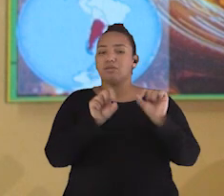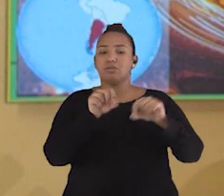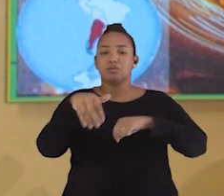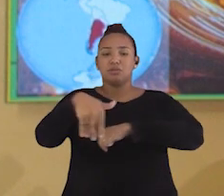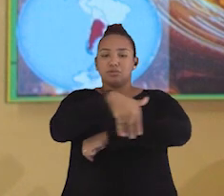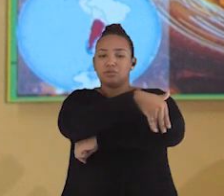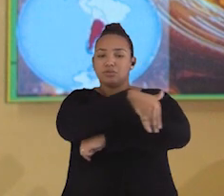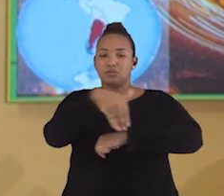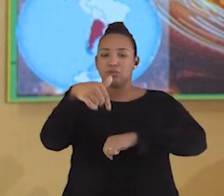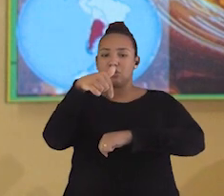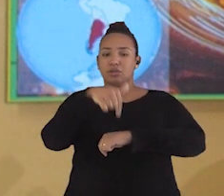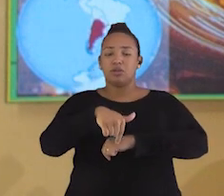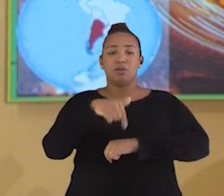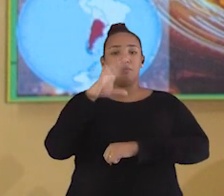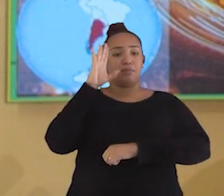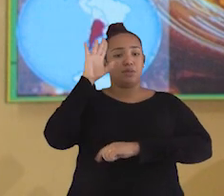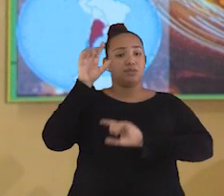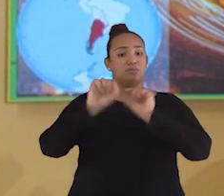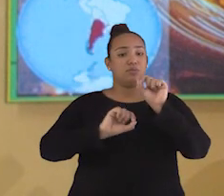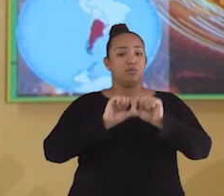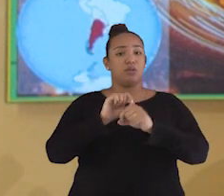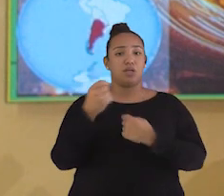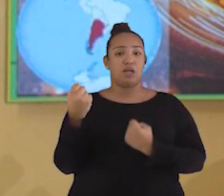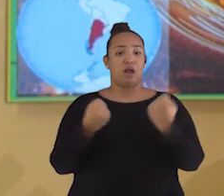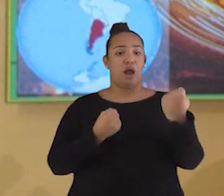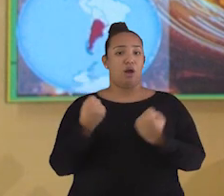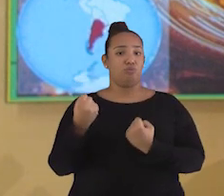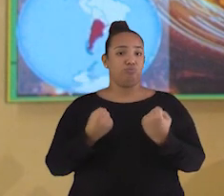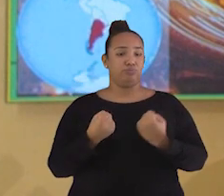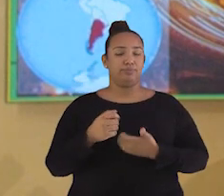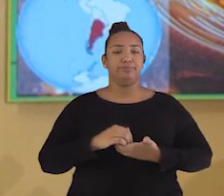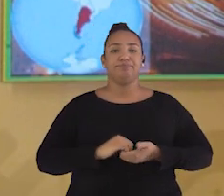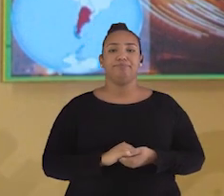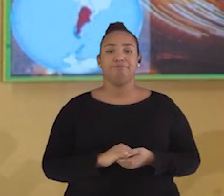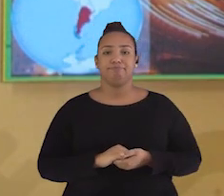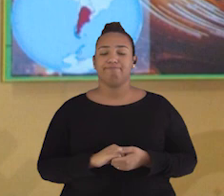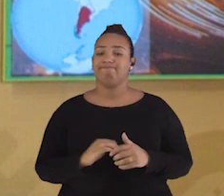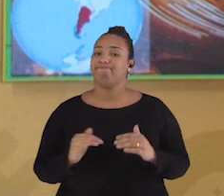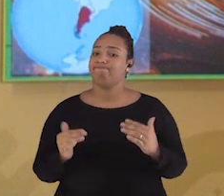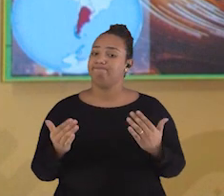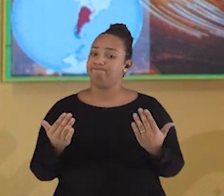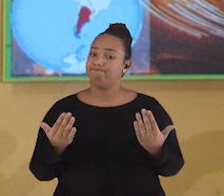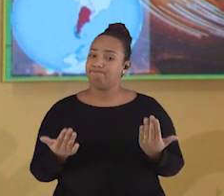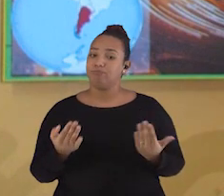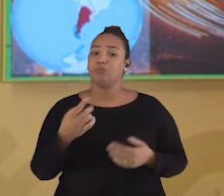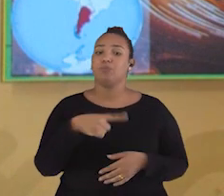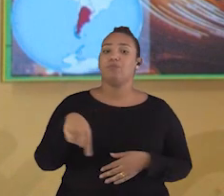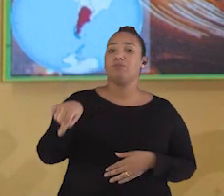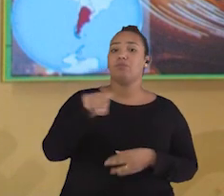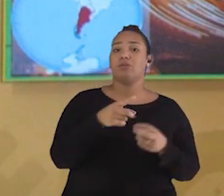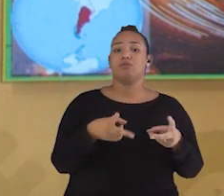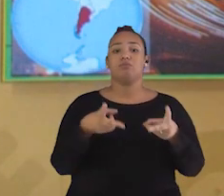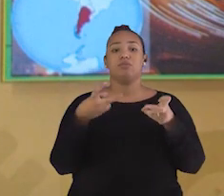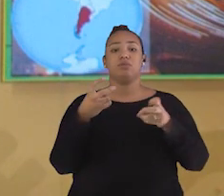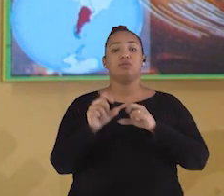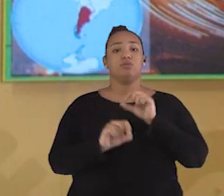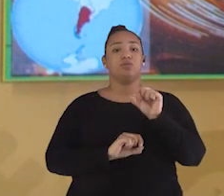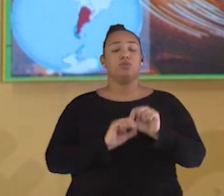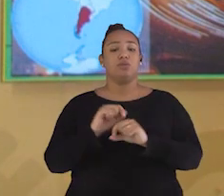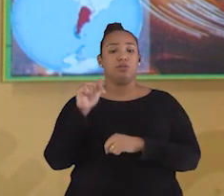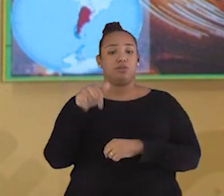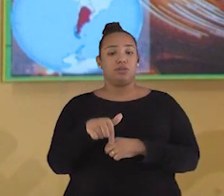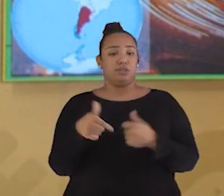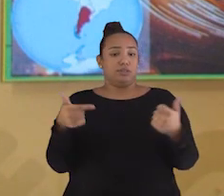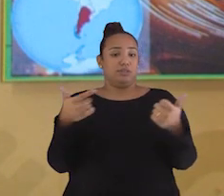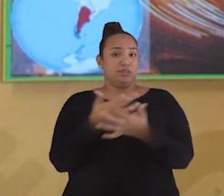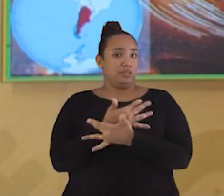avenida com predomínio de circulação de automóveis. Por esses motivos, nós percebemos que se trata de